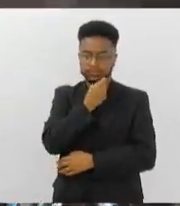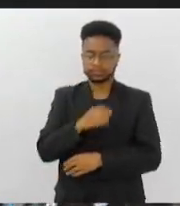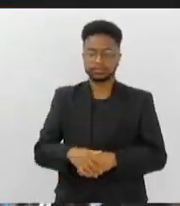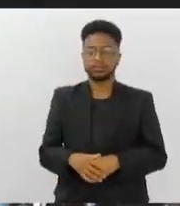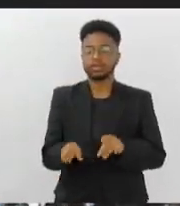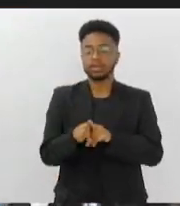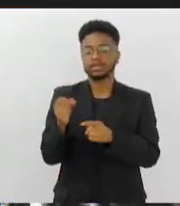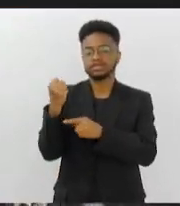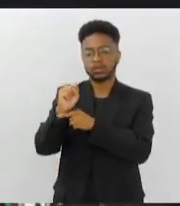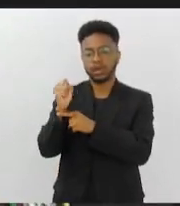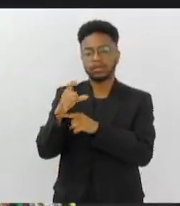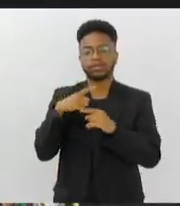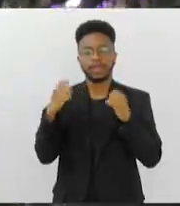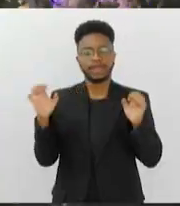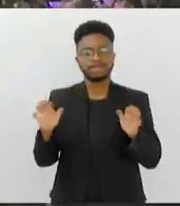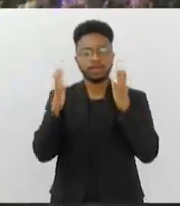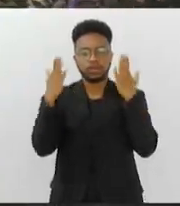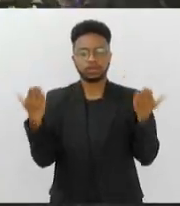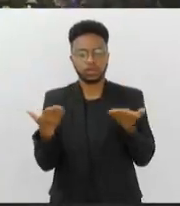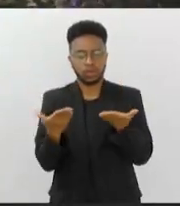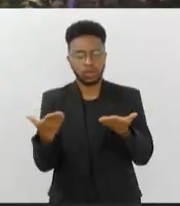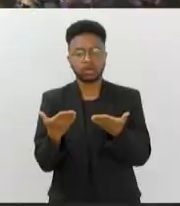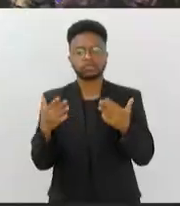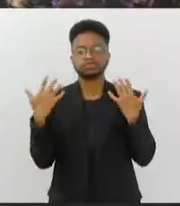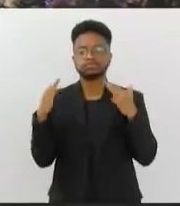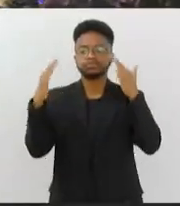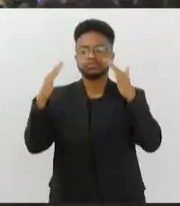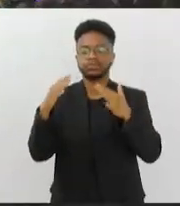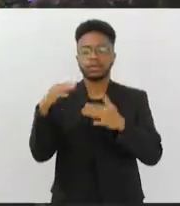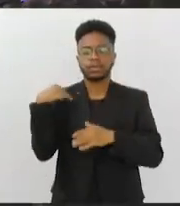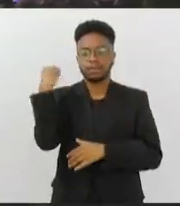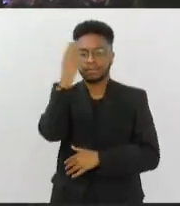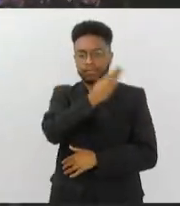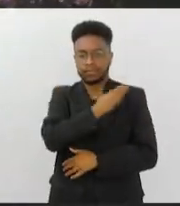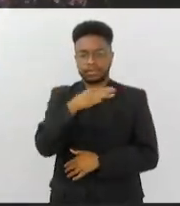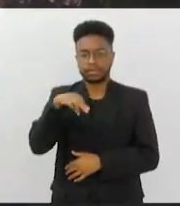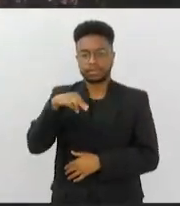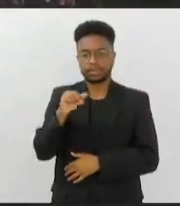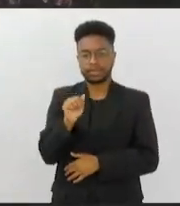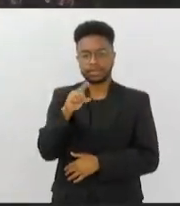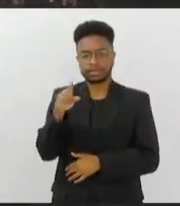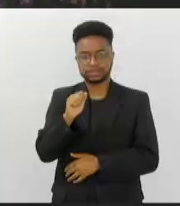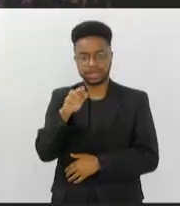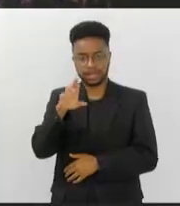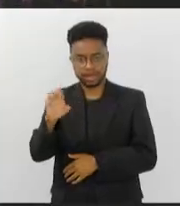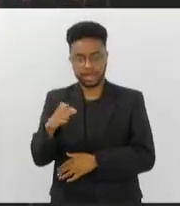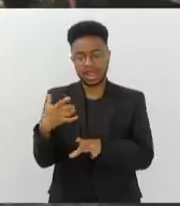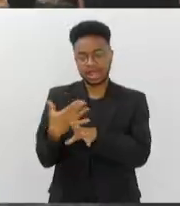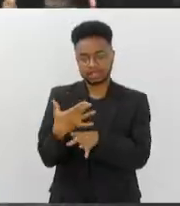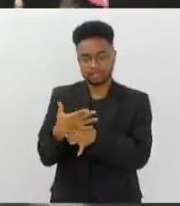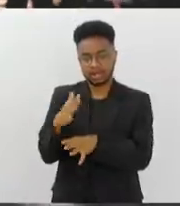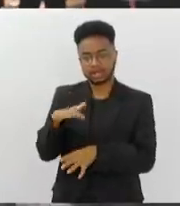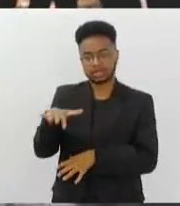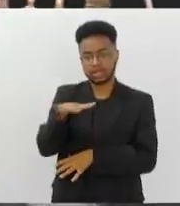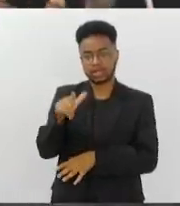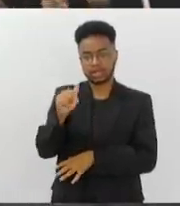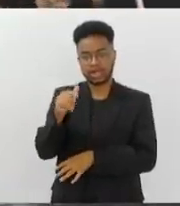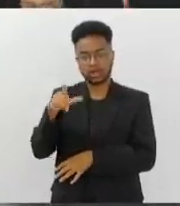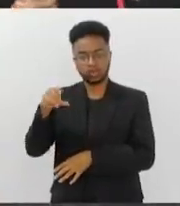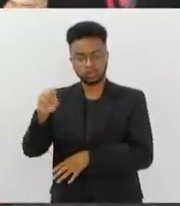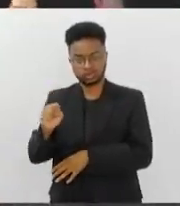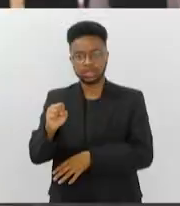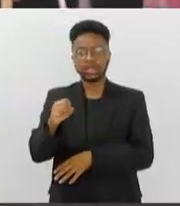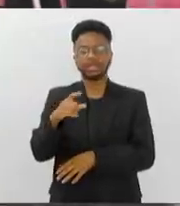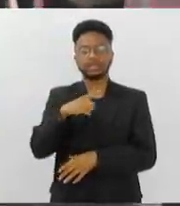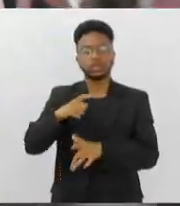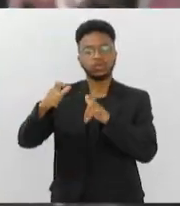Saquarema está em festa, comemorando a padroeira Nossa Senhora de Nazaré. A cidade da região dos Lagos do Estado do Rio possui o sírio mais